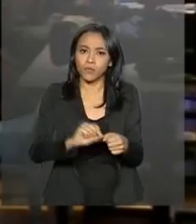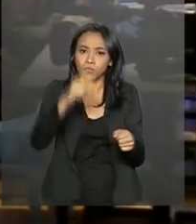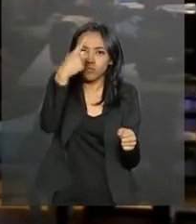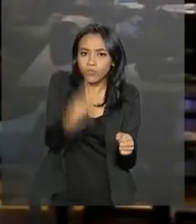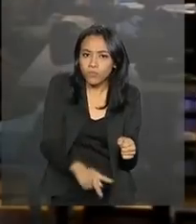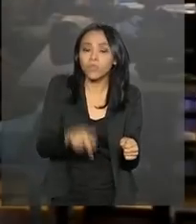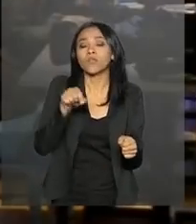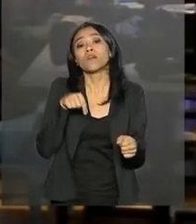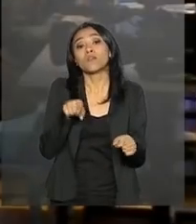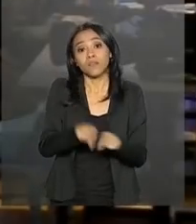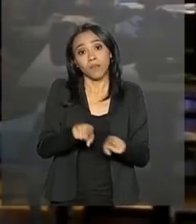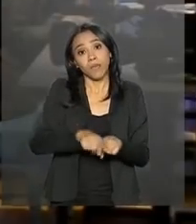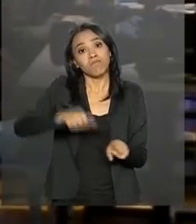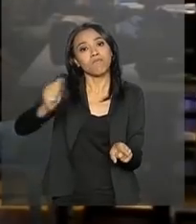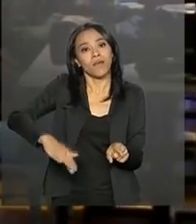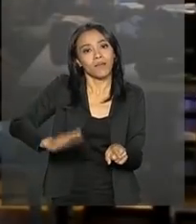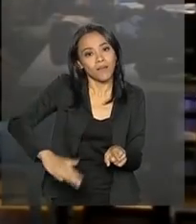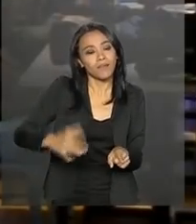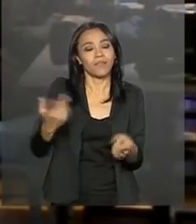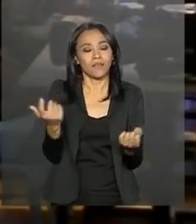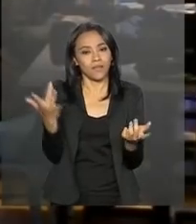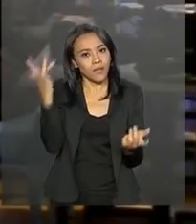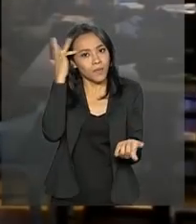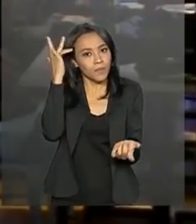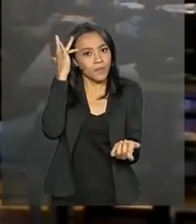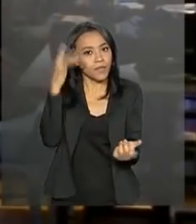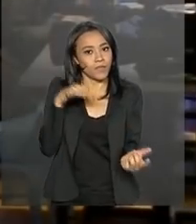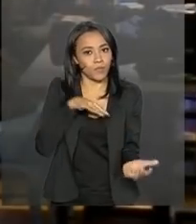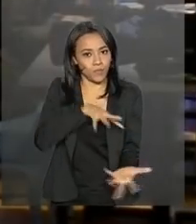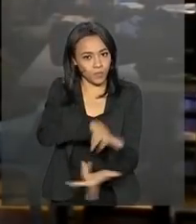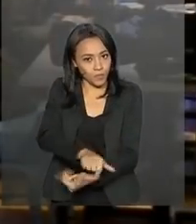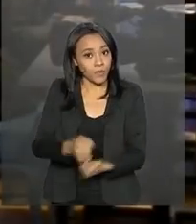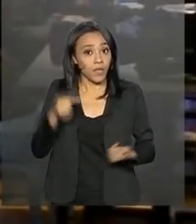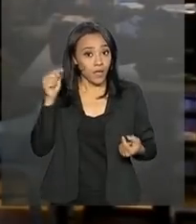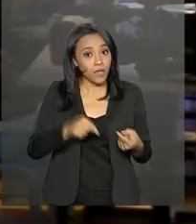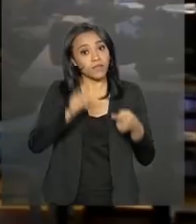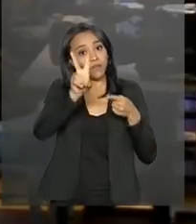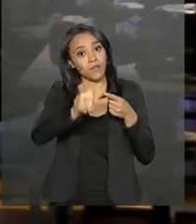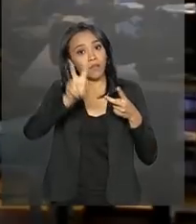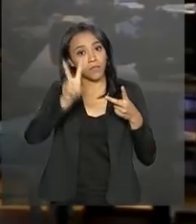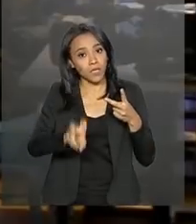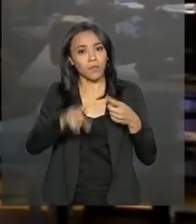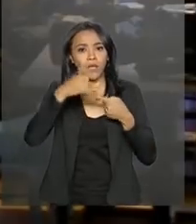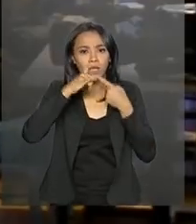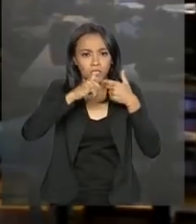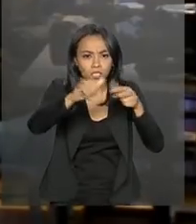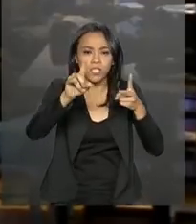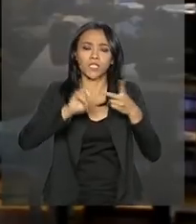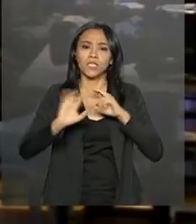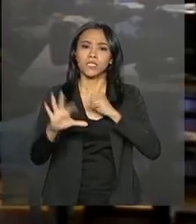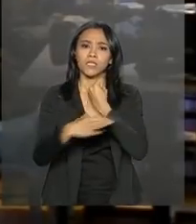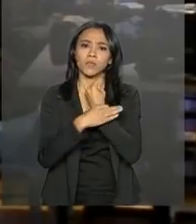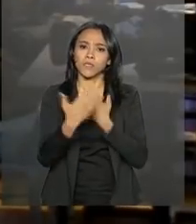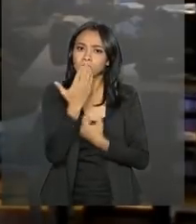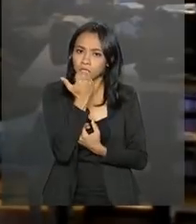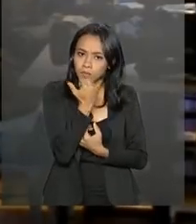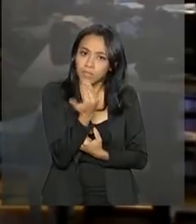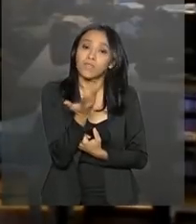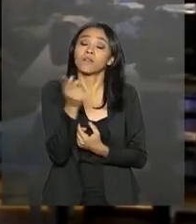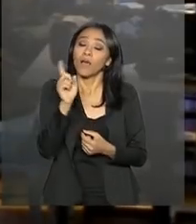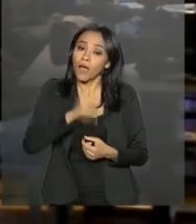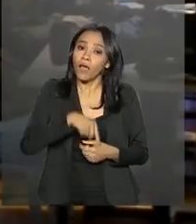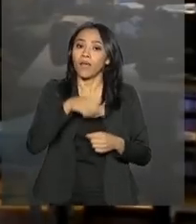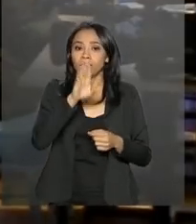sendo provedor de comida barata e de qualidade para o mundo. Estes temas de energia limpa e segurança alimentar também